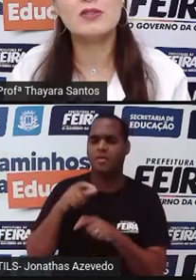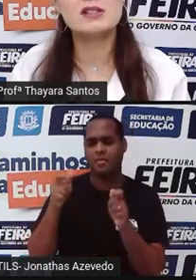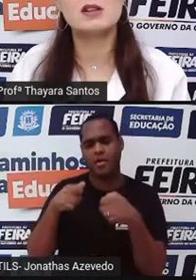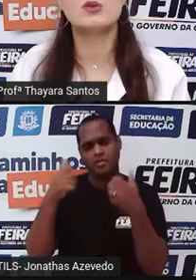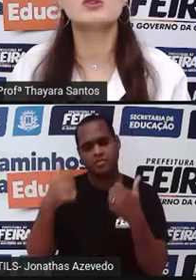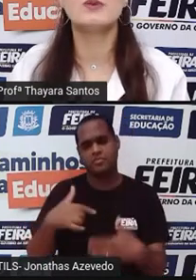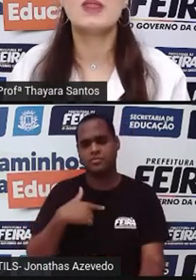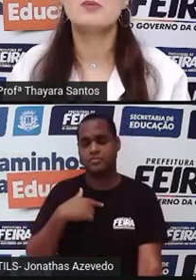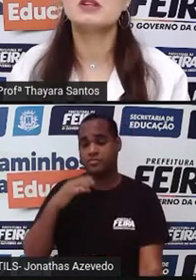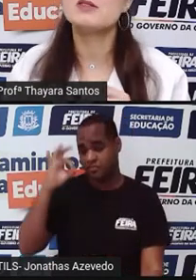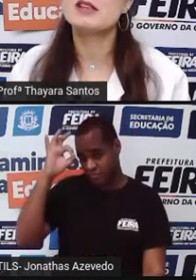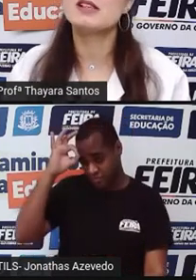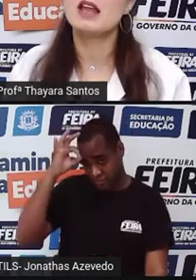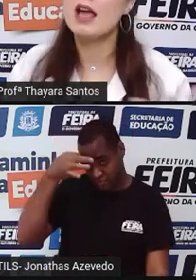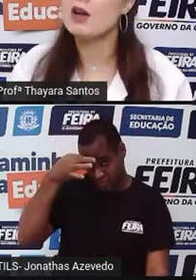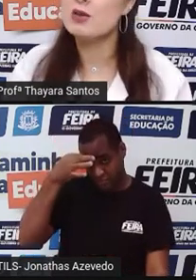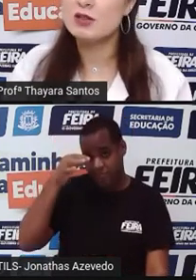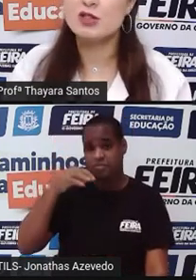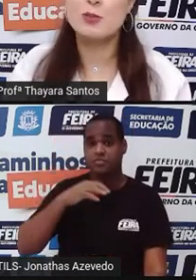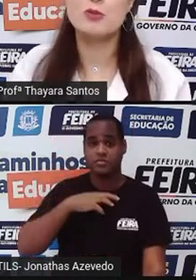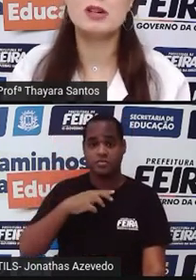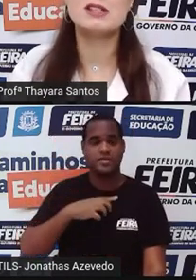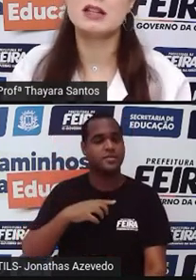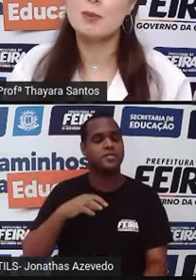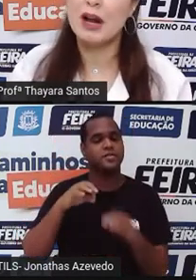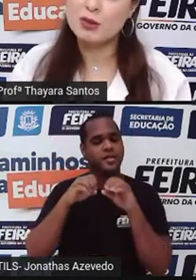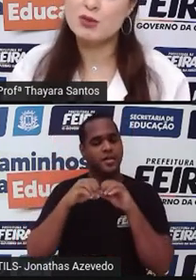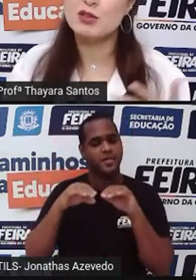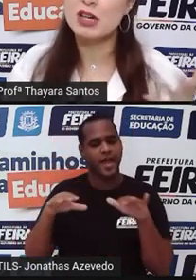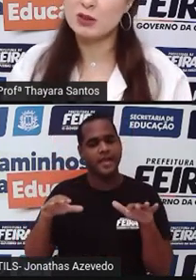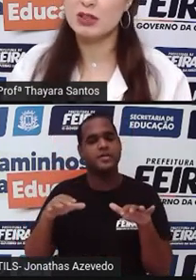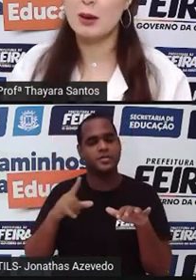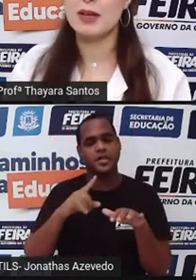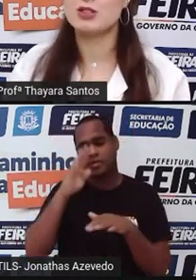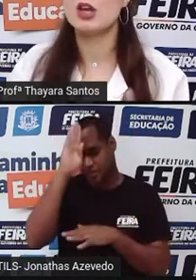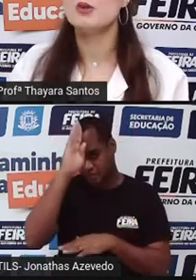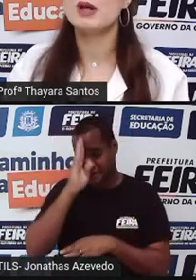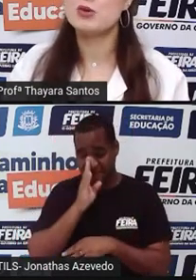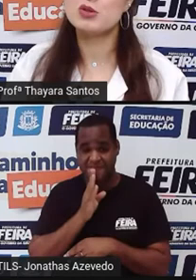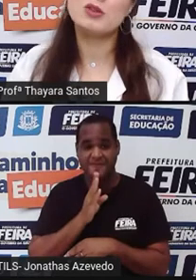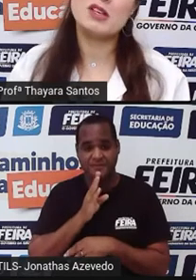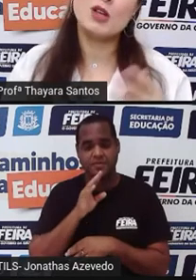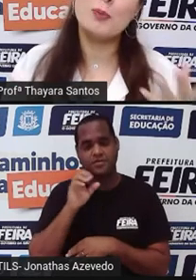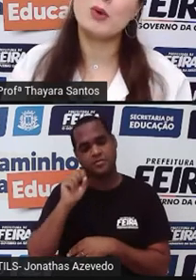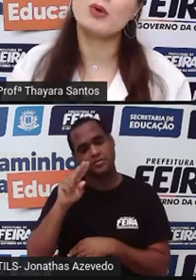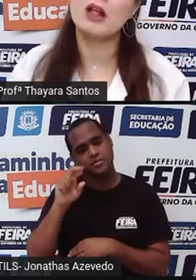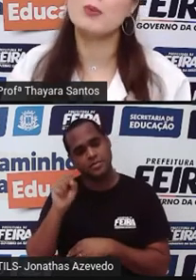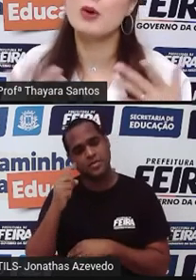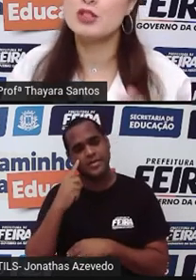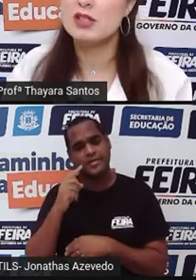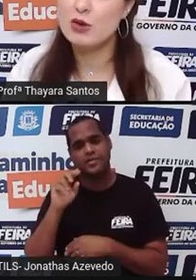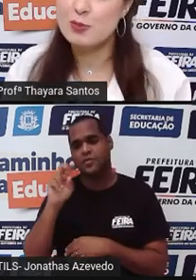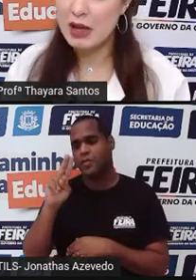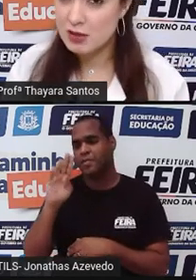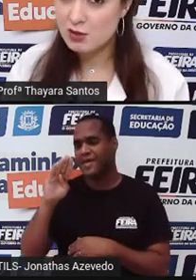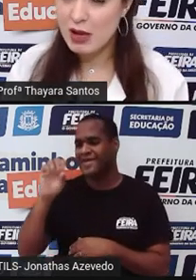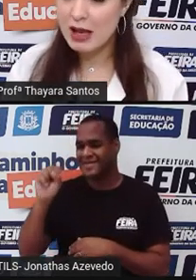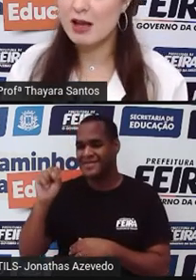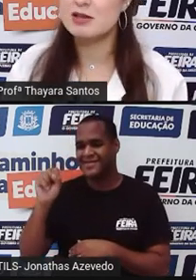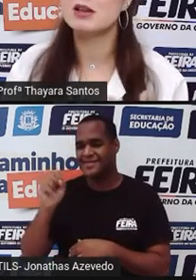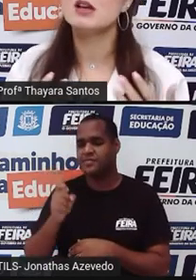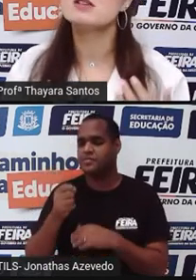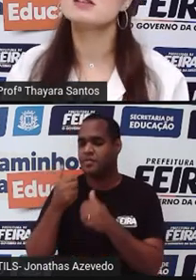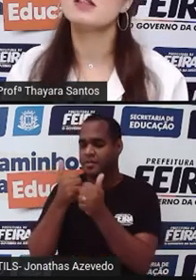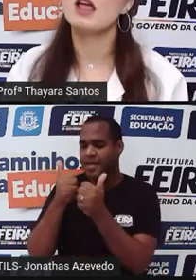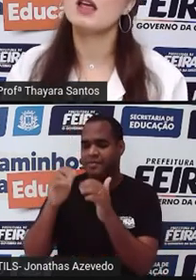tomar na fase adulta. Muitas vezes, ela é, inclusive, disponibilizada pra adultos gratuitamente pelo SUS, é só procurar no posto de saúde perto da sua